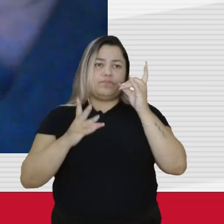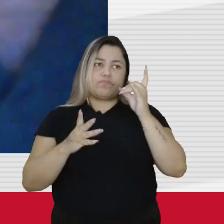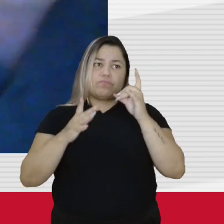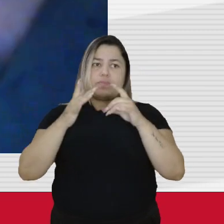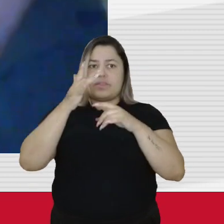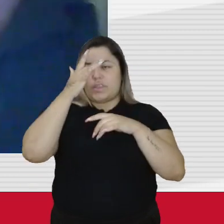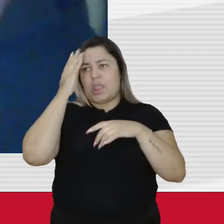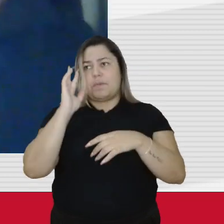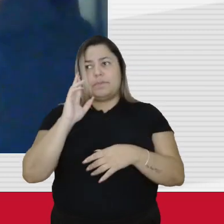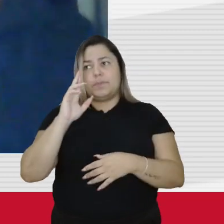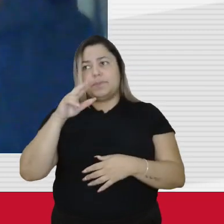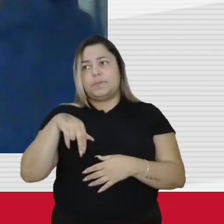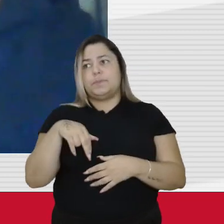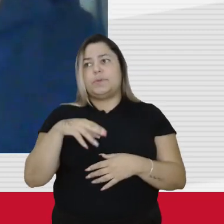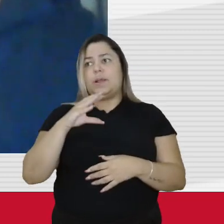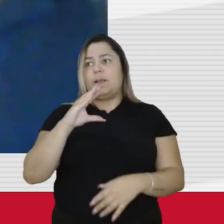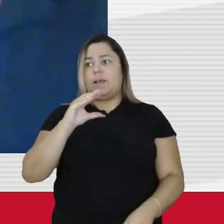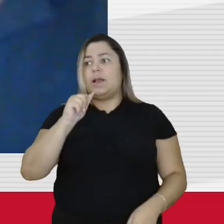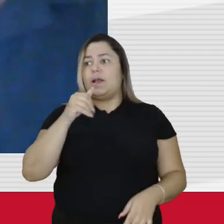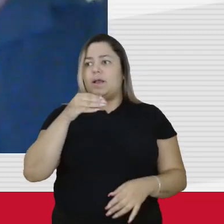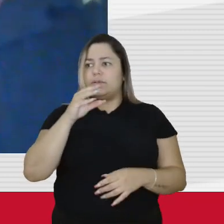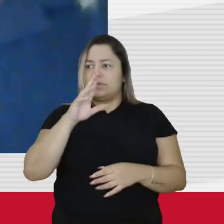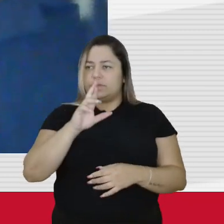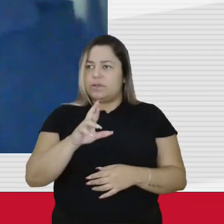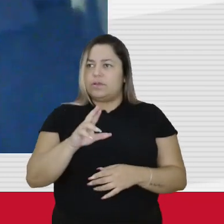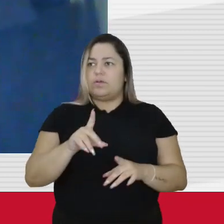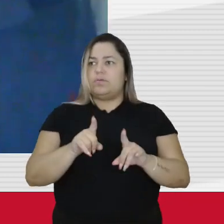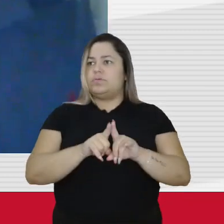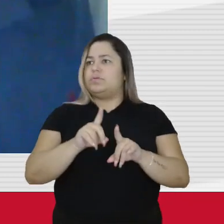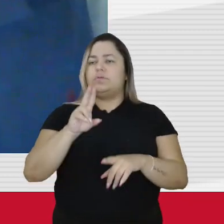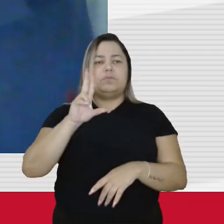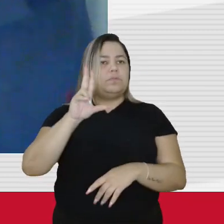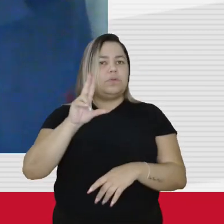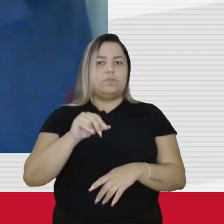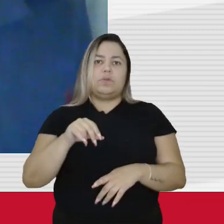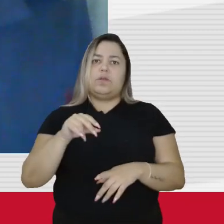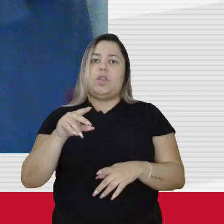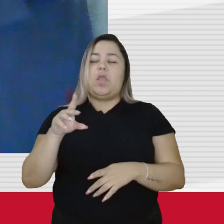era uma razão para caçá-lo. E ele não seria presidente da república.